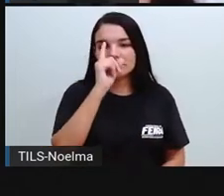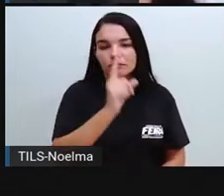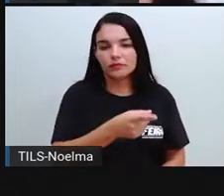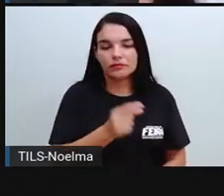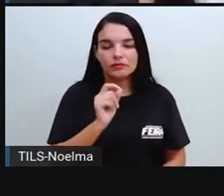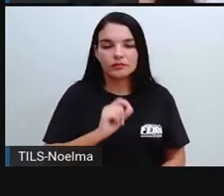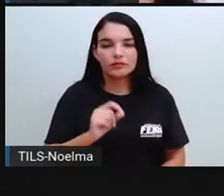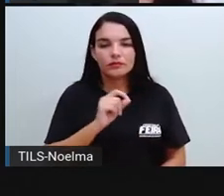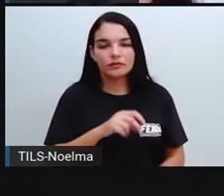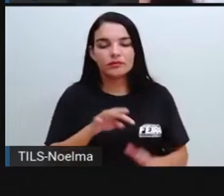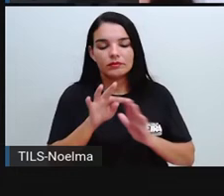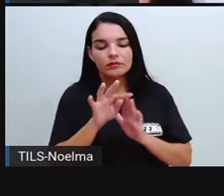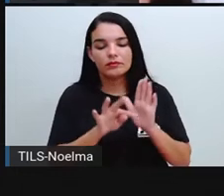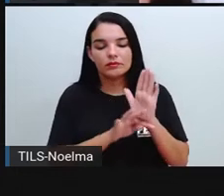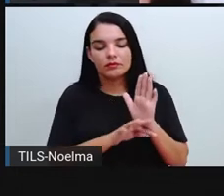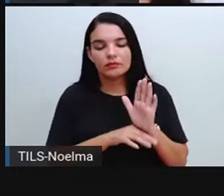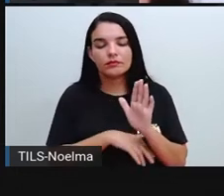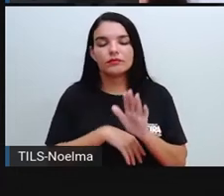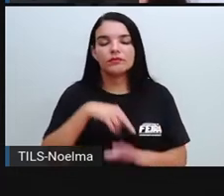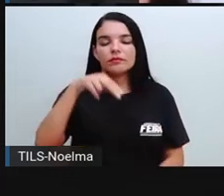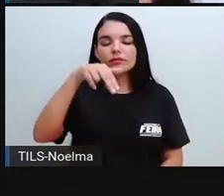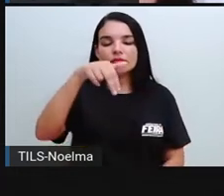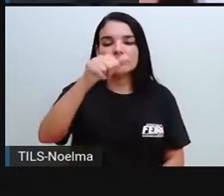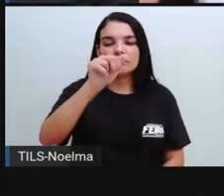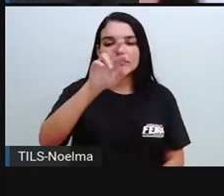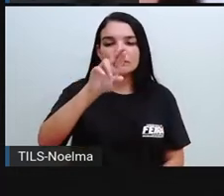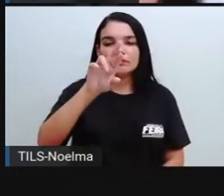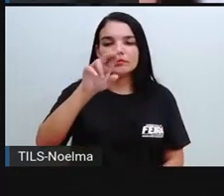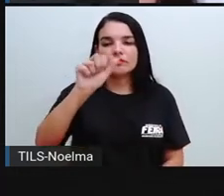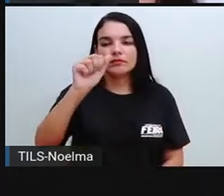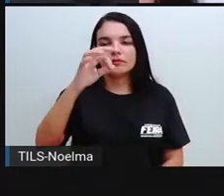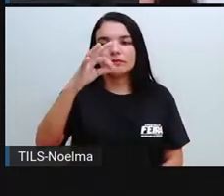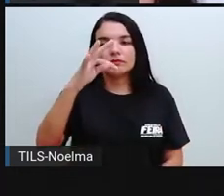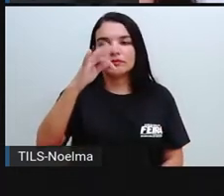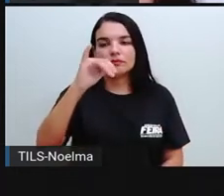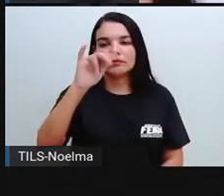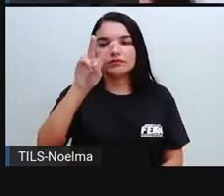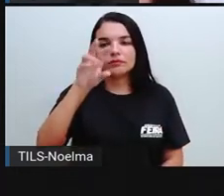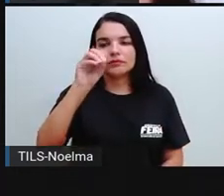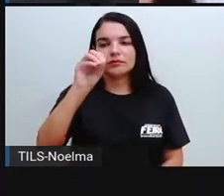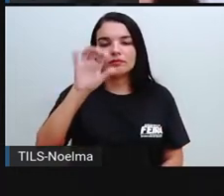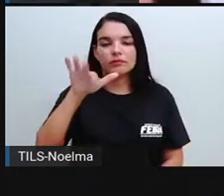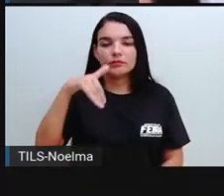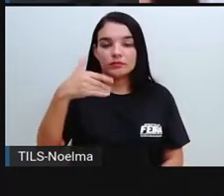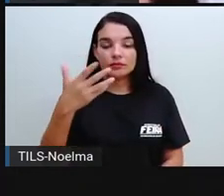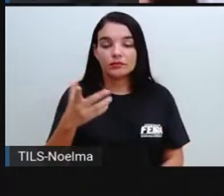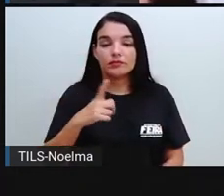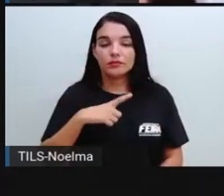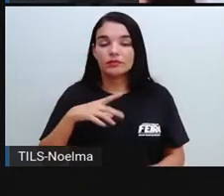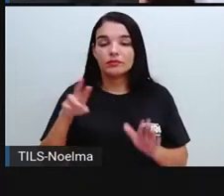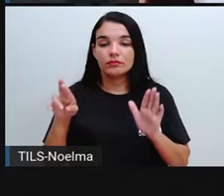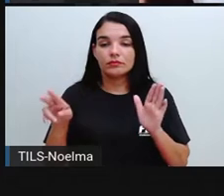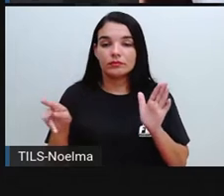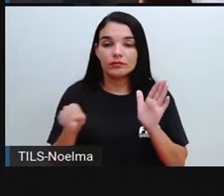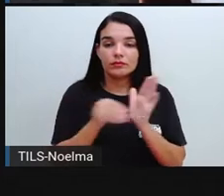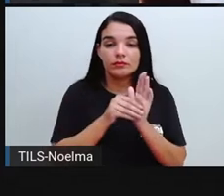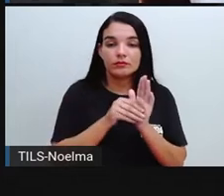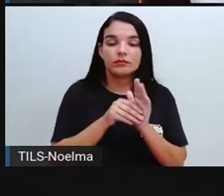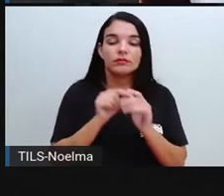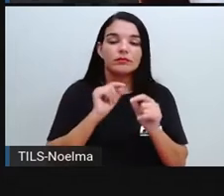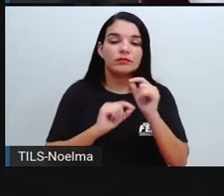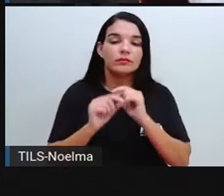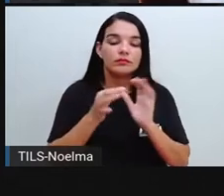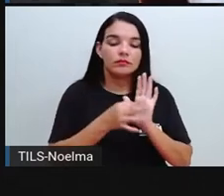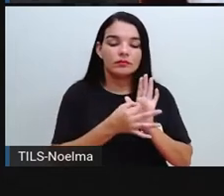em textos narrativos, mas na entrevista ele também aparece, porque é justamente o texto que reflete, que passa